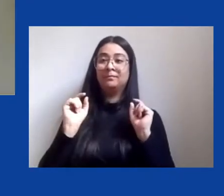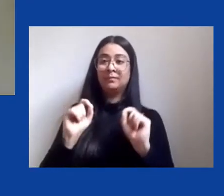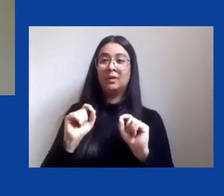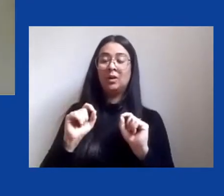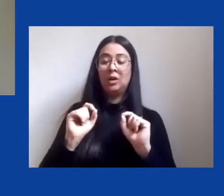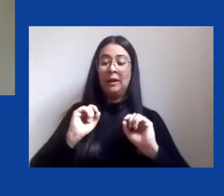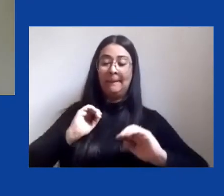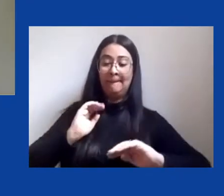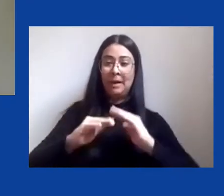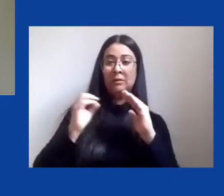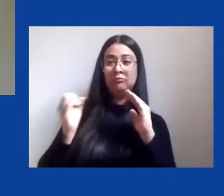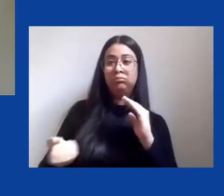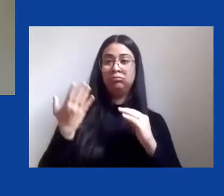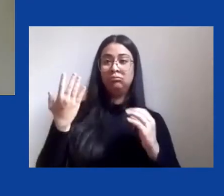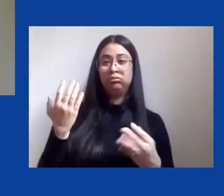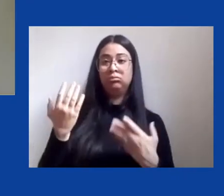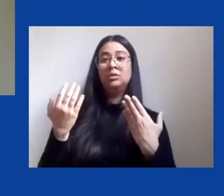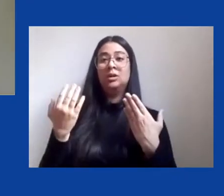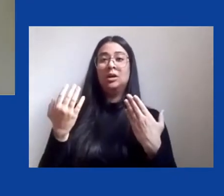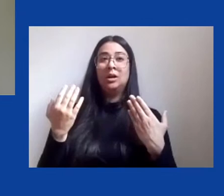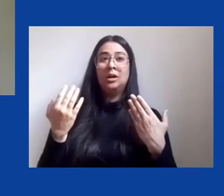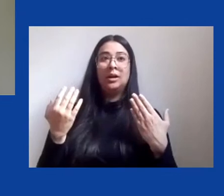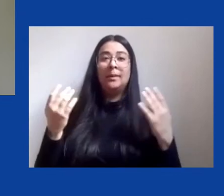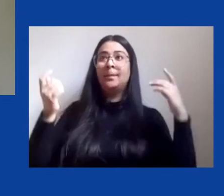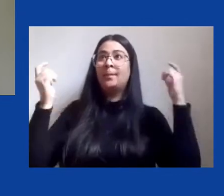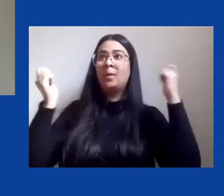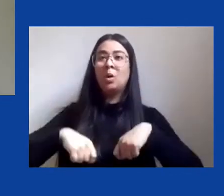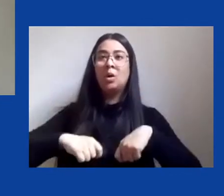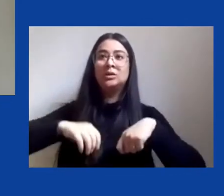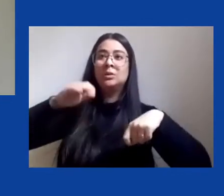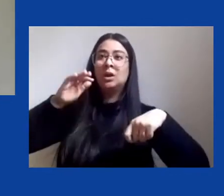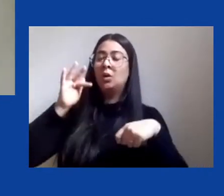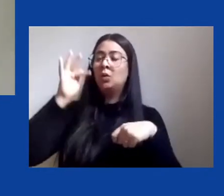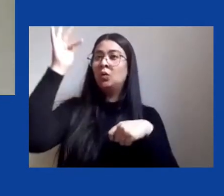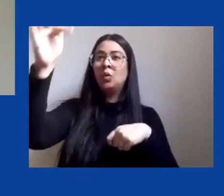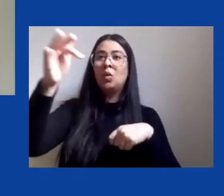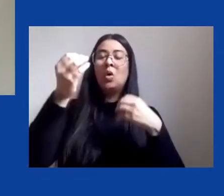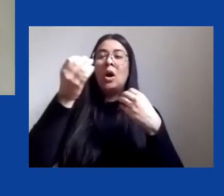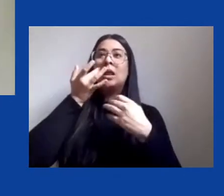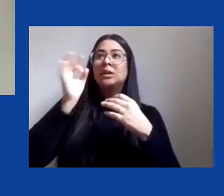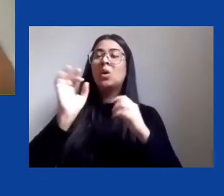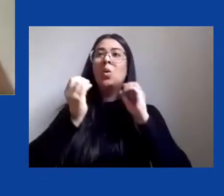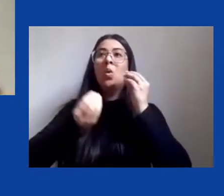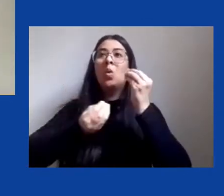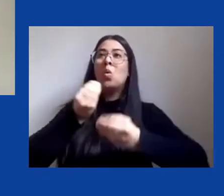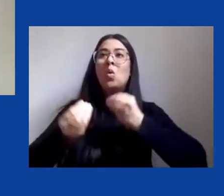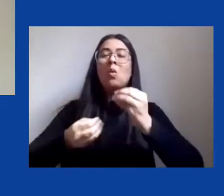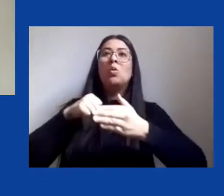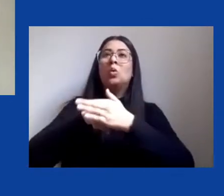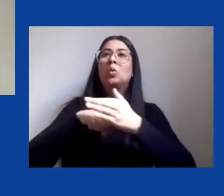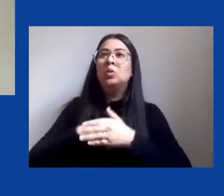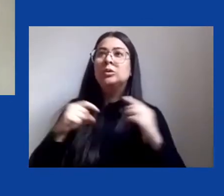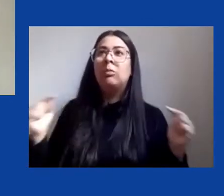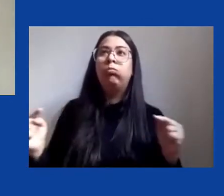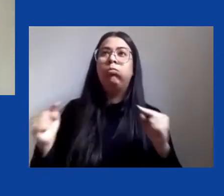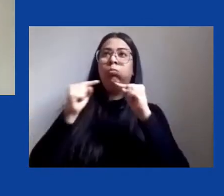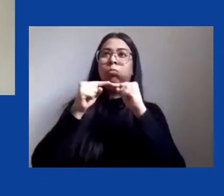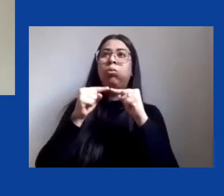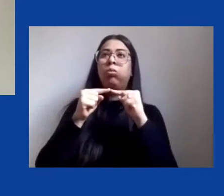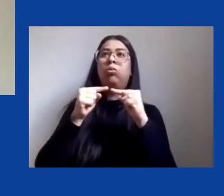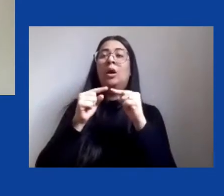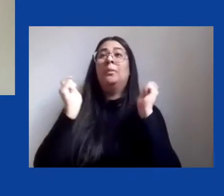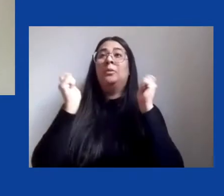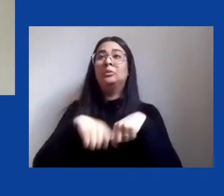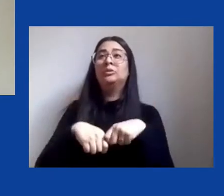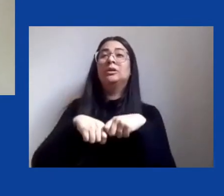possíveis e atentos para como a noção de vida e luta se combinam e retroalimentam a viabilidade da